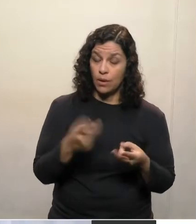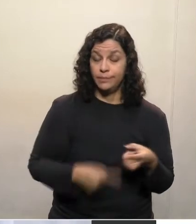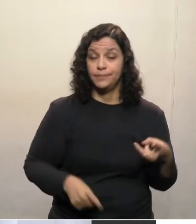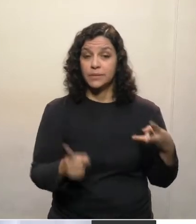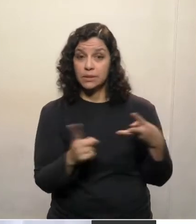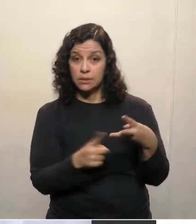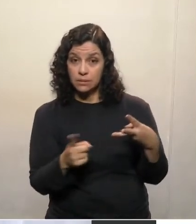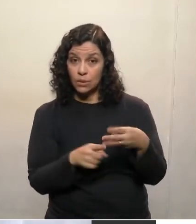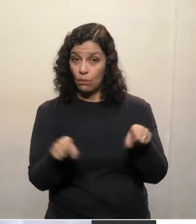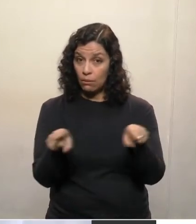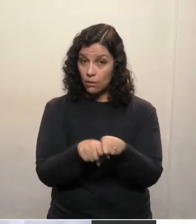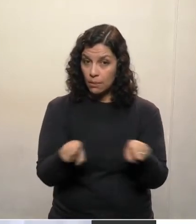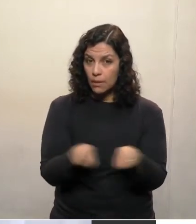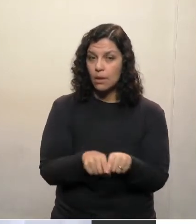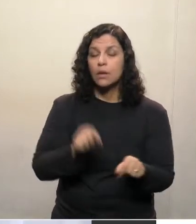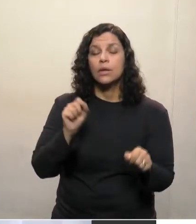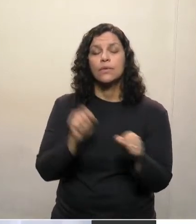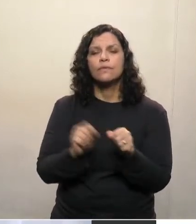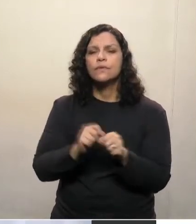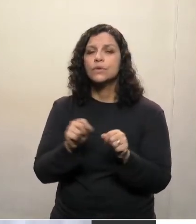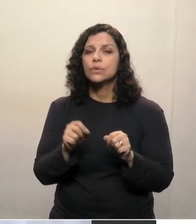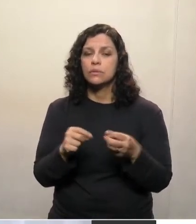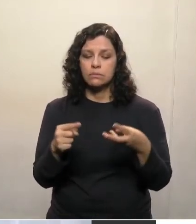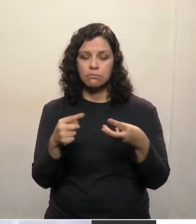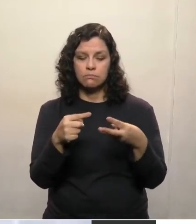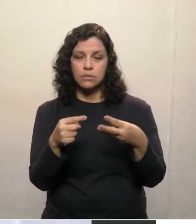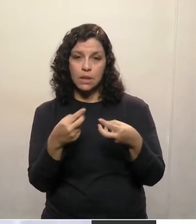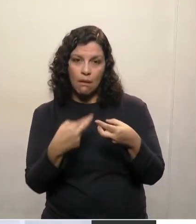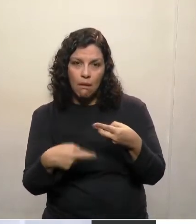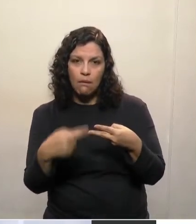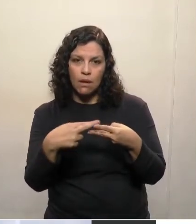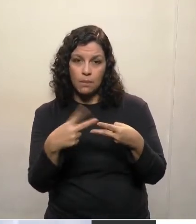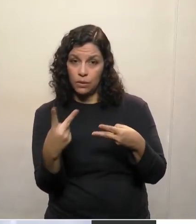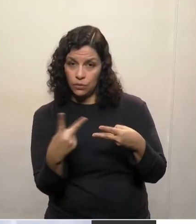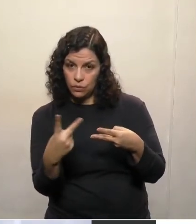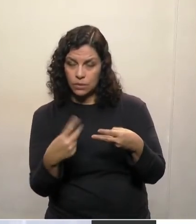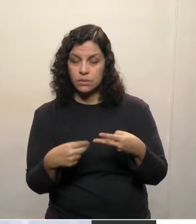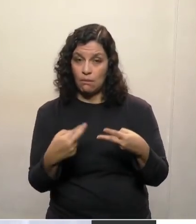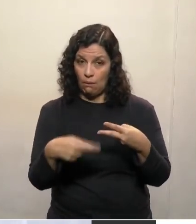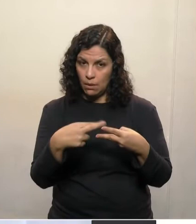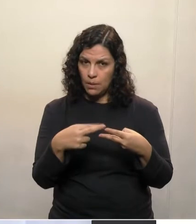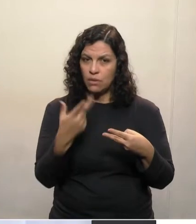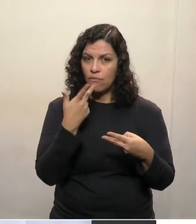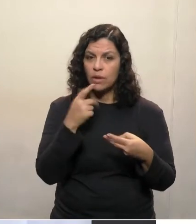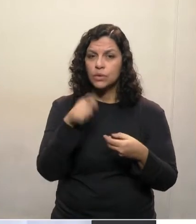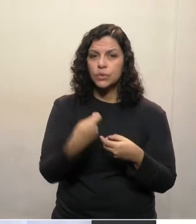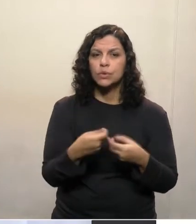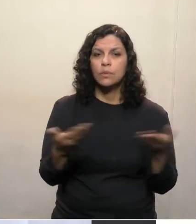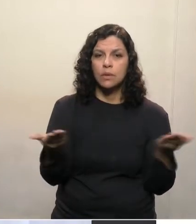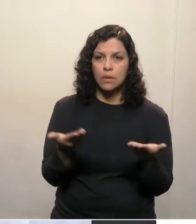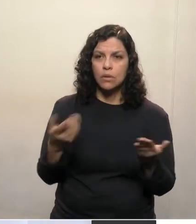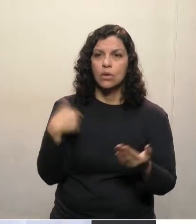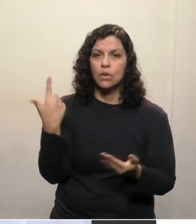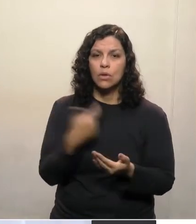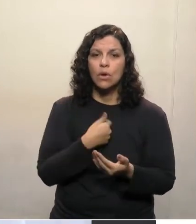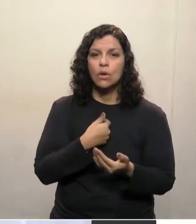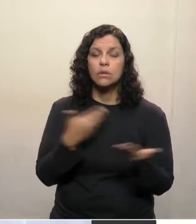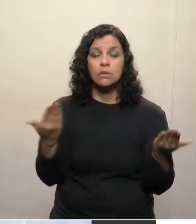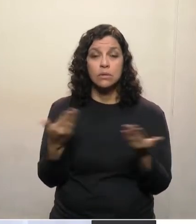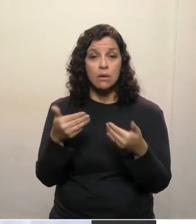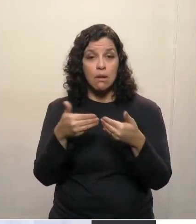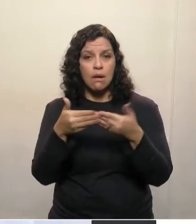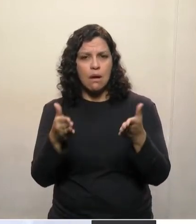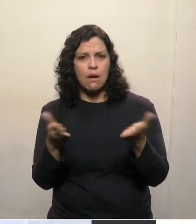Também, eu fiz dois requerimentos ao governo. Um é com relação à abertura das óticas do estado.